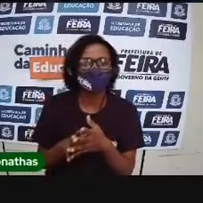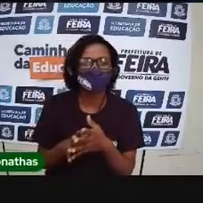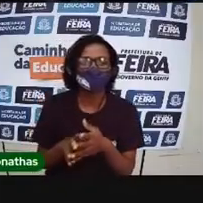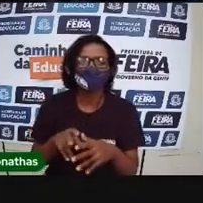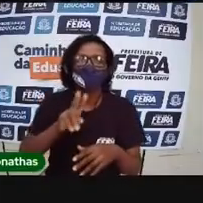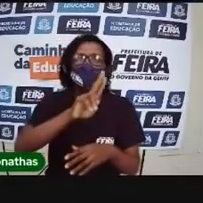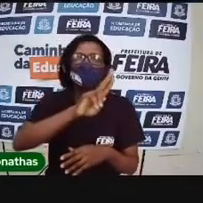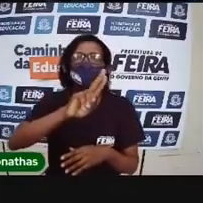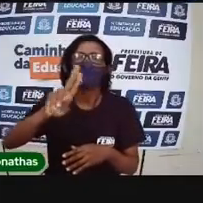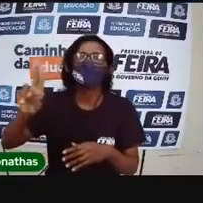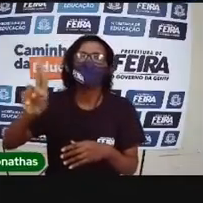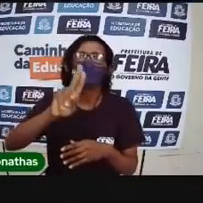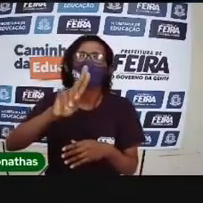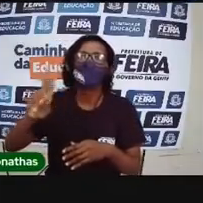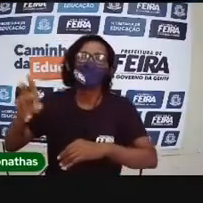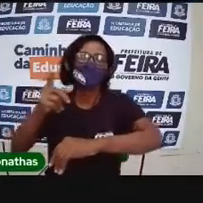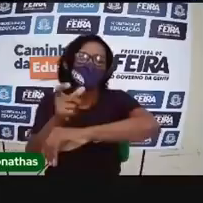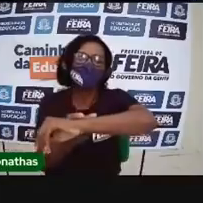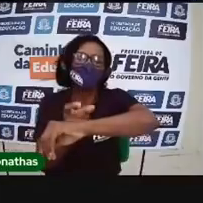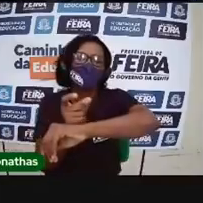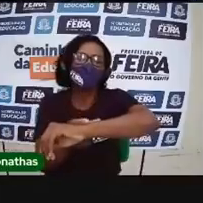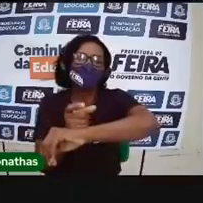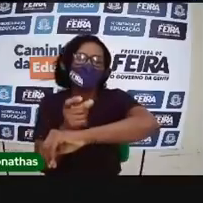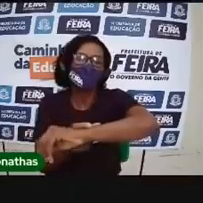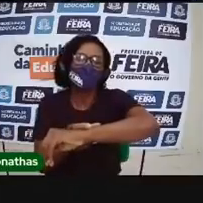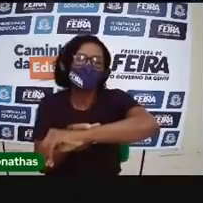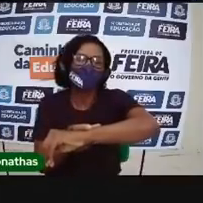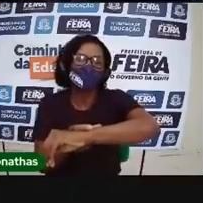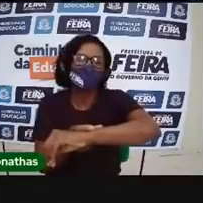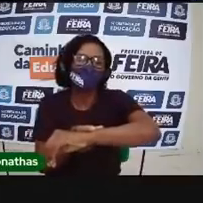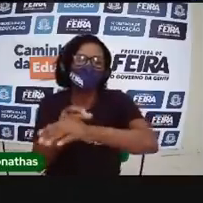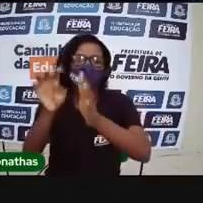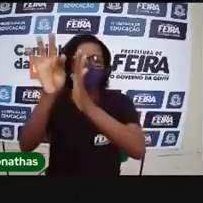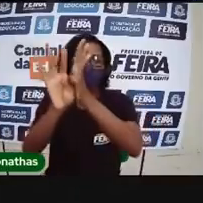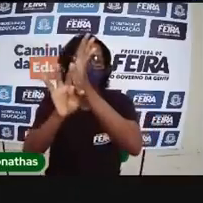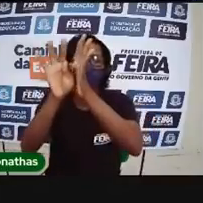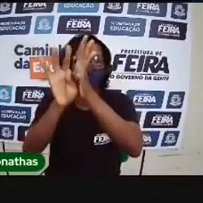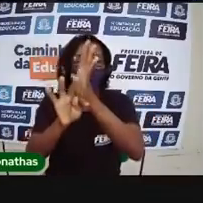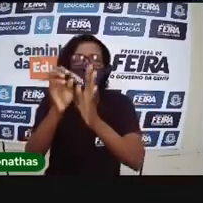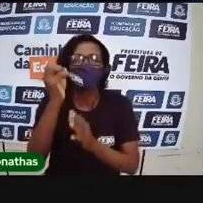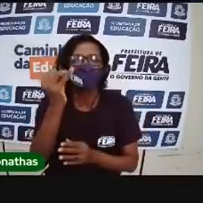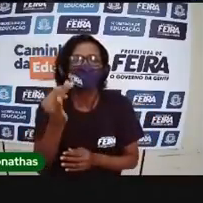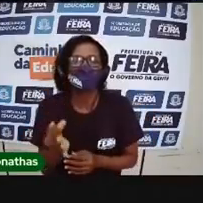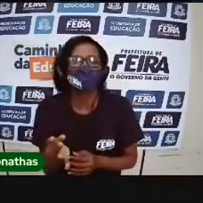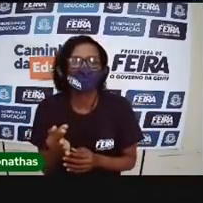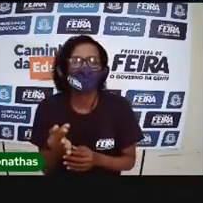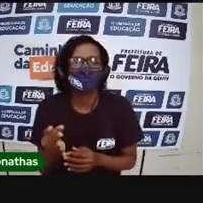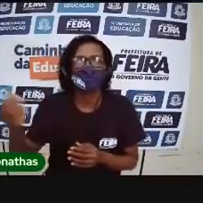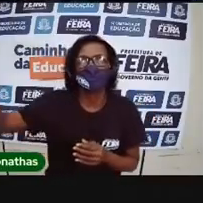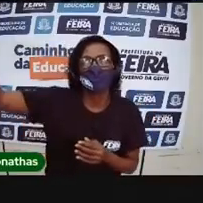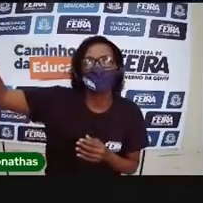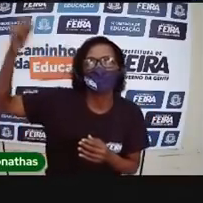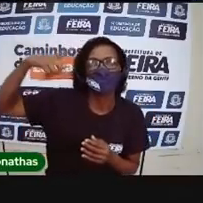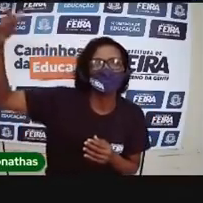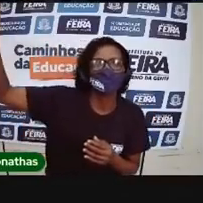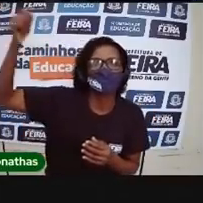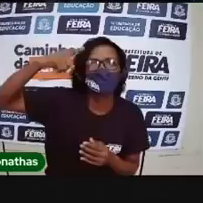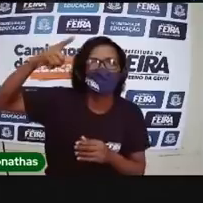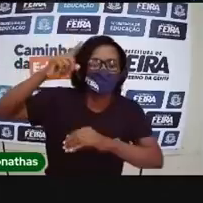relógio citado no texto que utilizava a posição do sol para marcar o tempo?